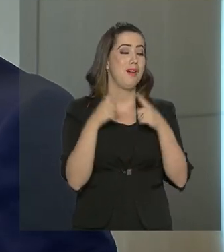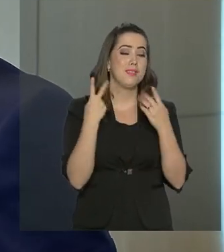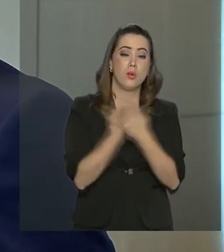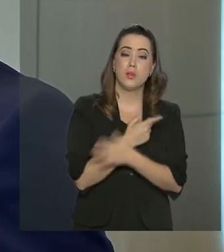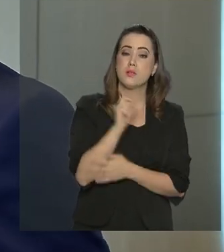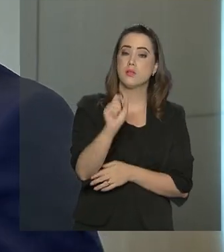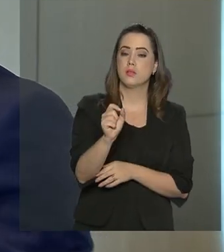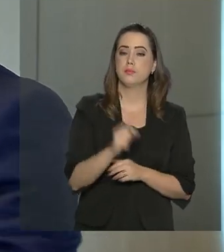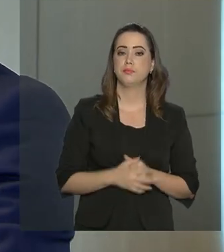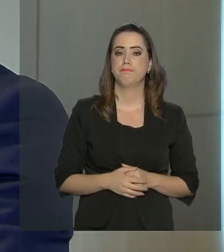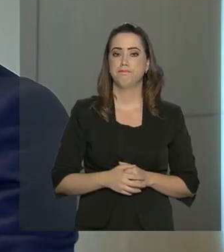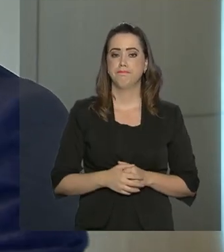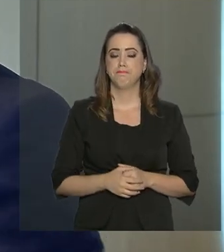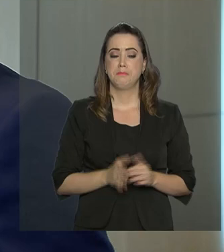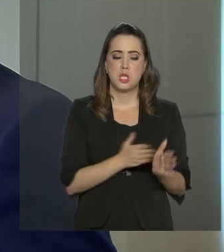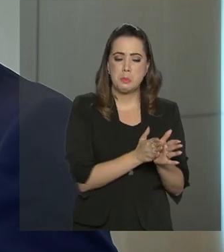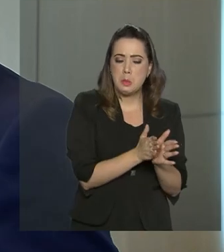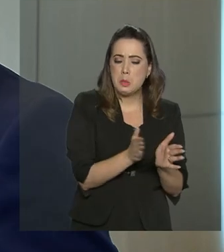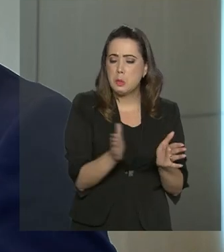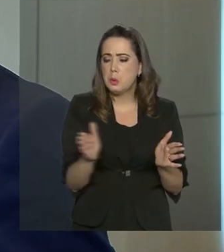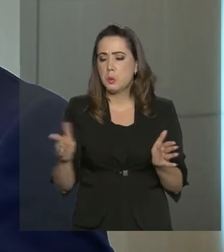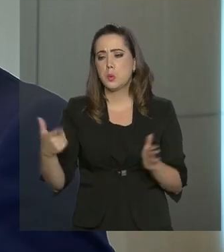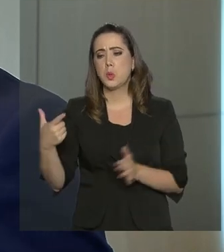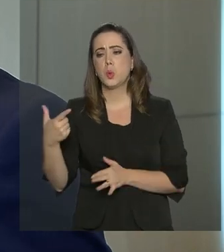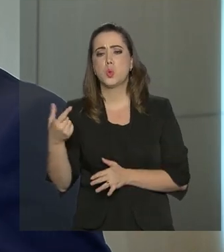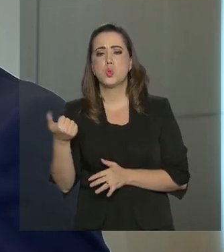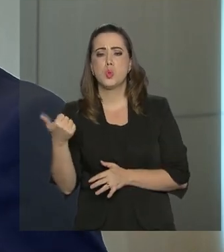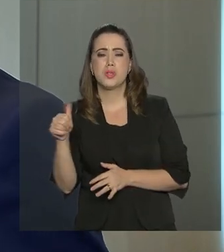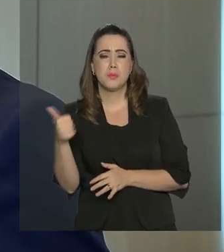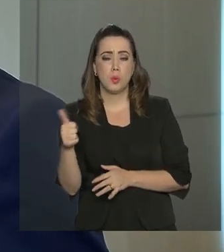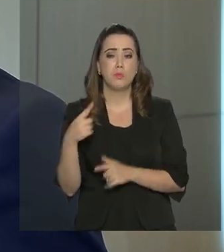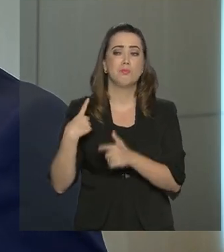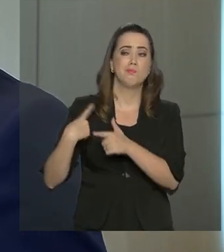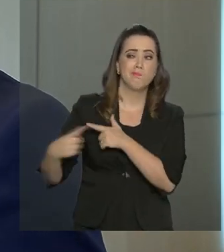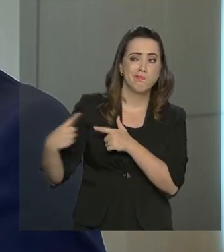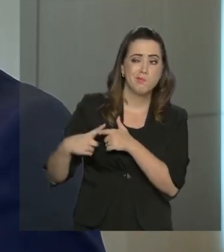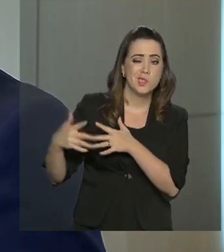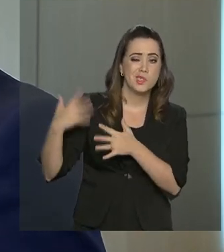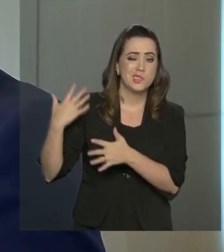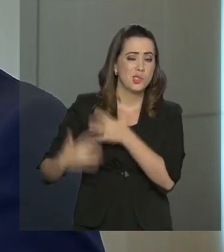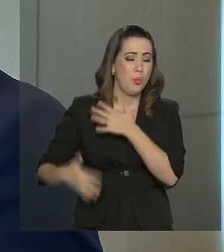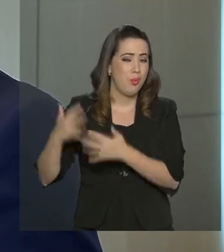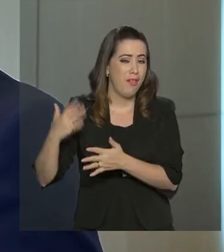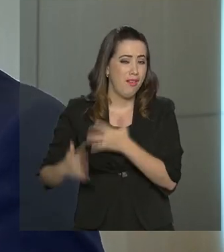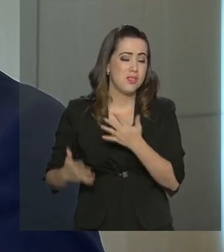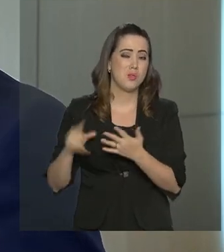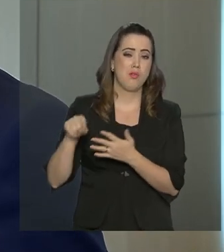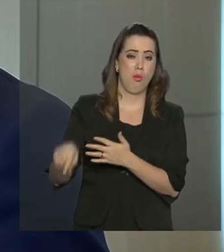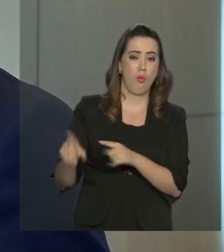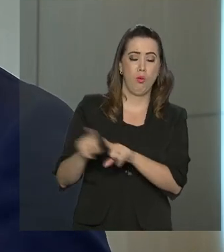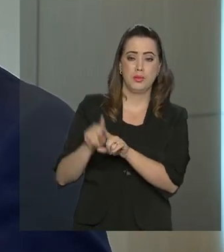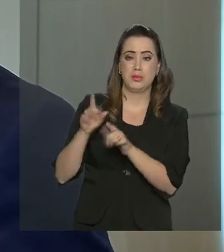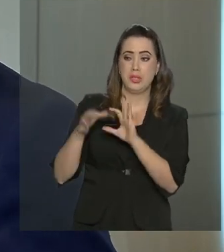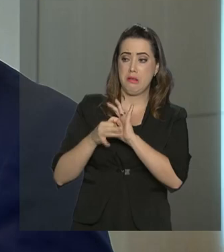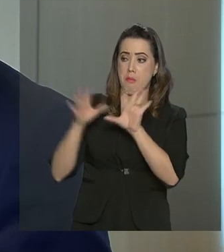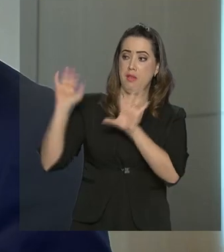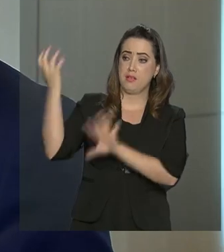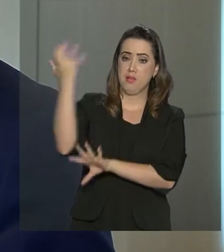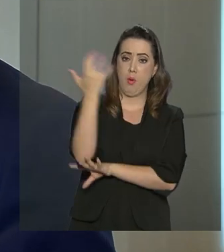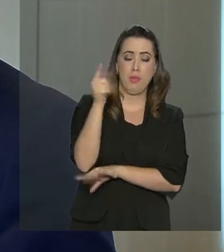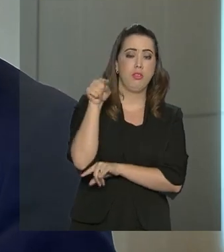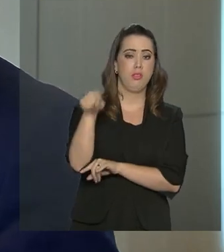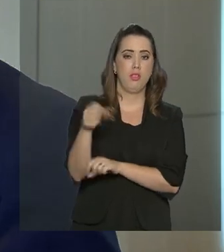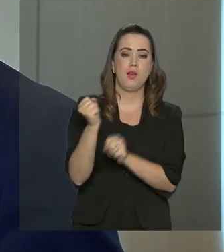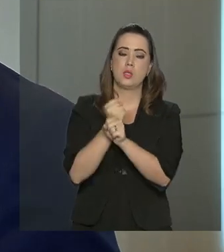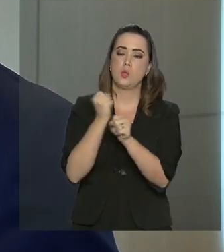que, durante esse período, houve diversas complicações com relação ao processo de licenciamento ambiental. As